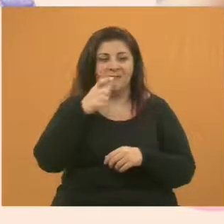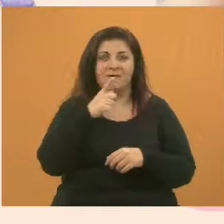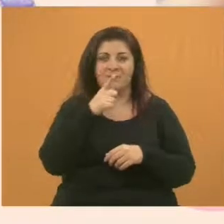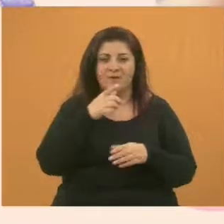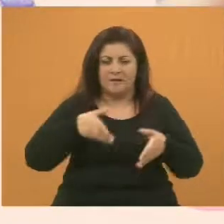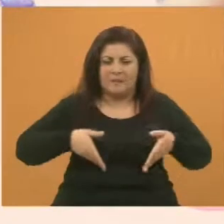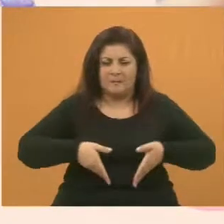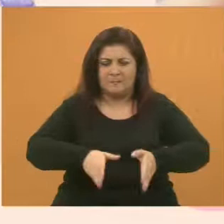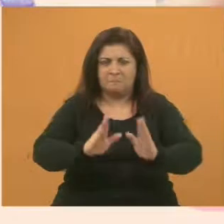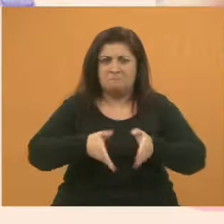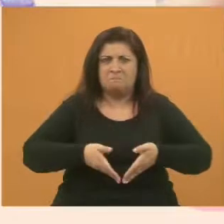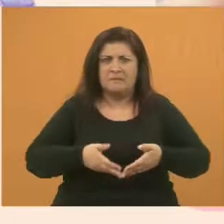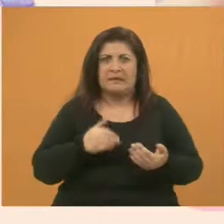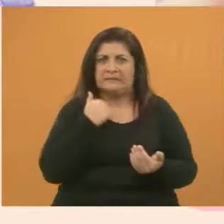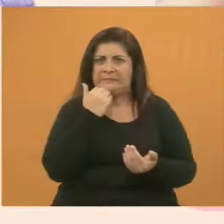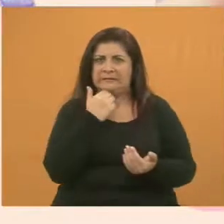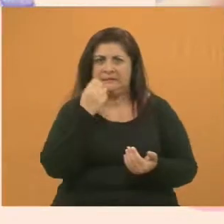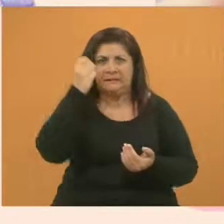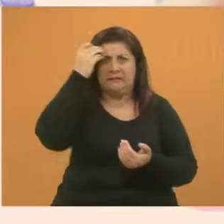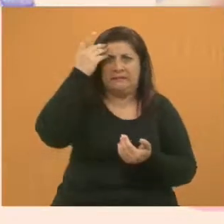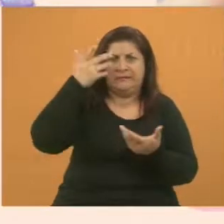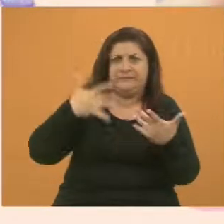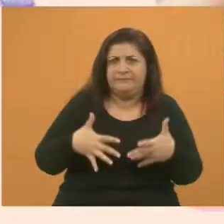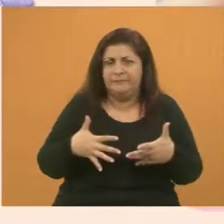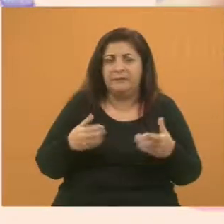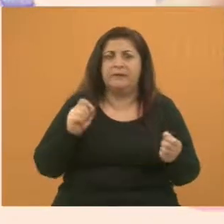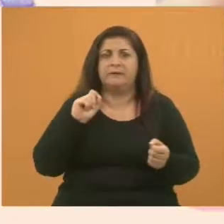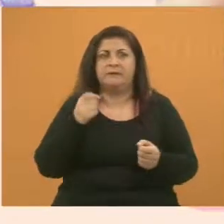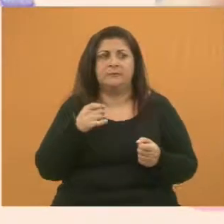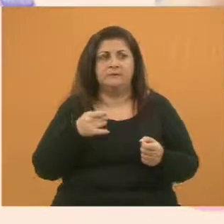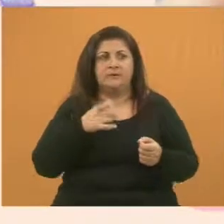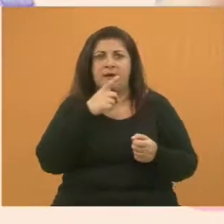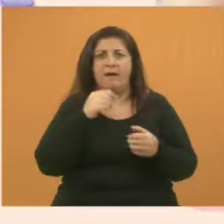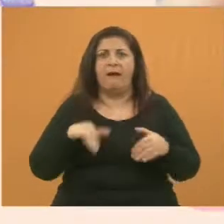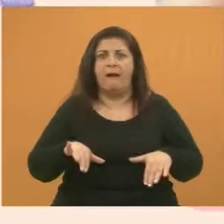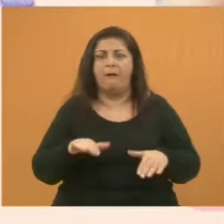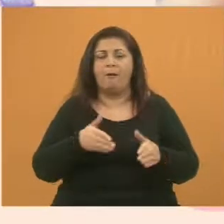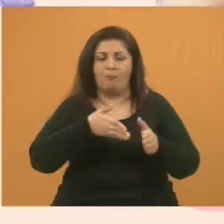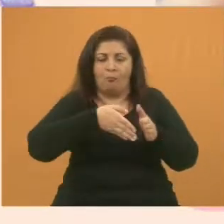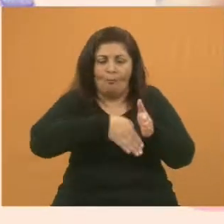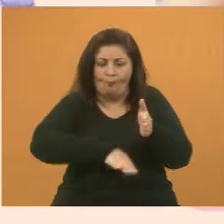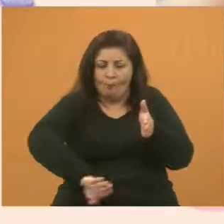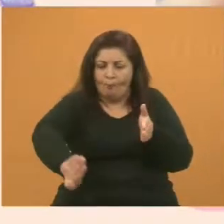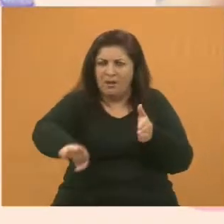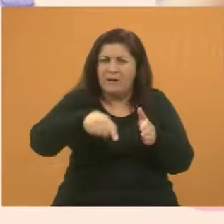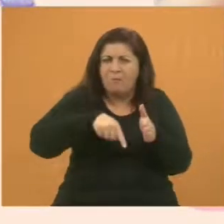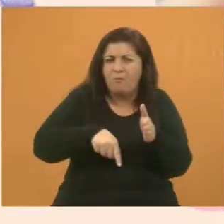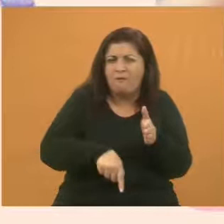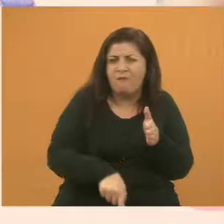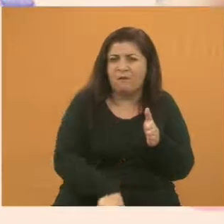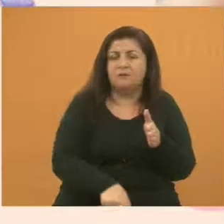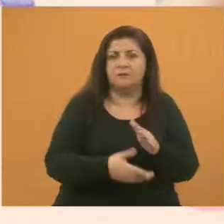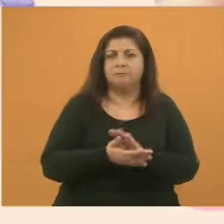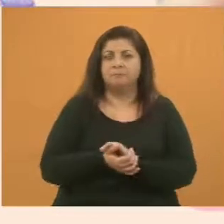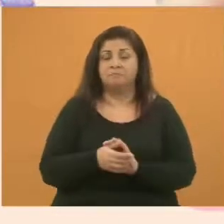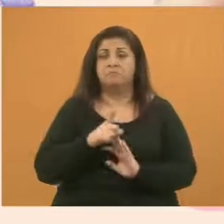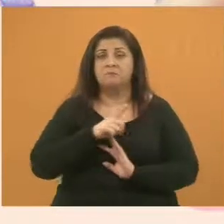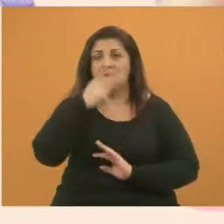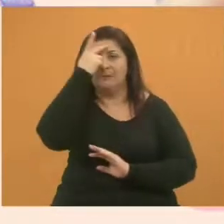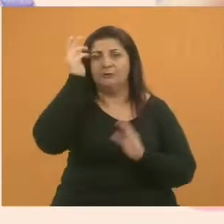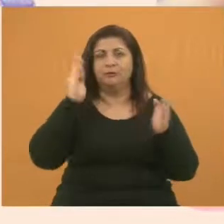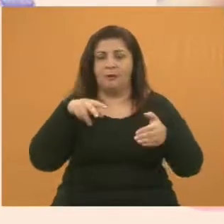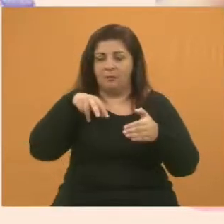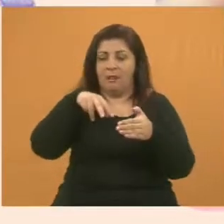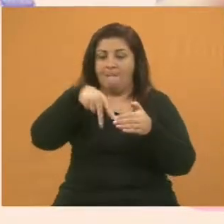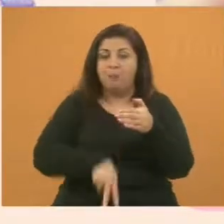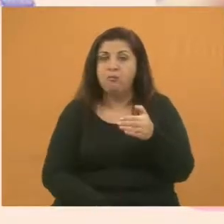soube dizer se é córrego ou vala, porque em alguns munícipes, é uma vala bem profunda, né? E algumas pessoas já caíram